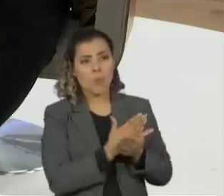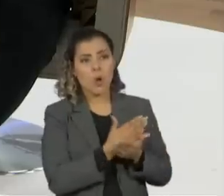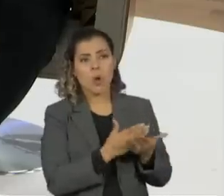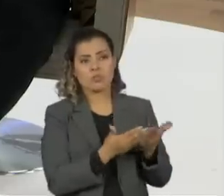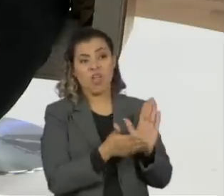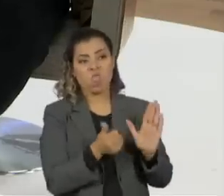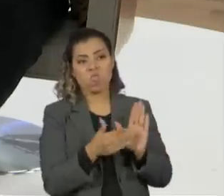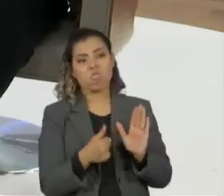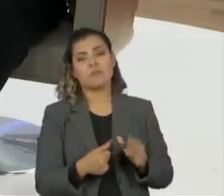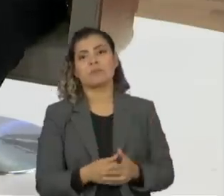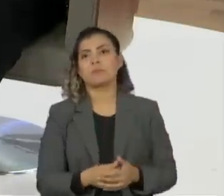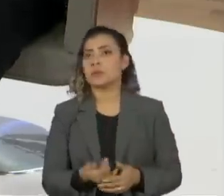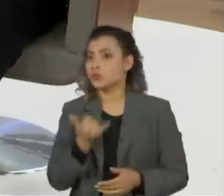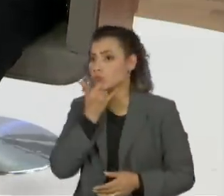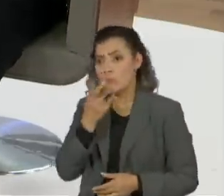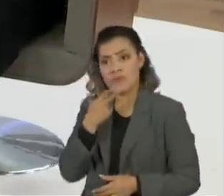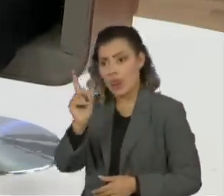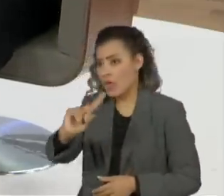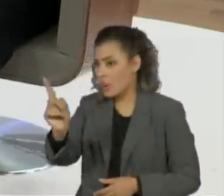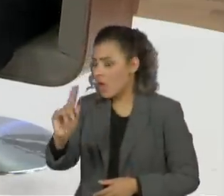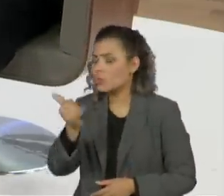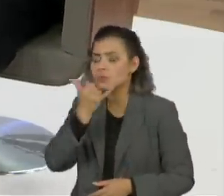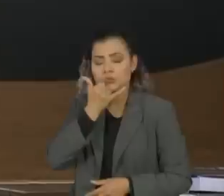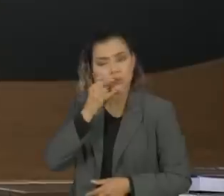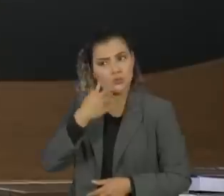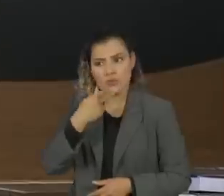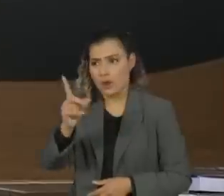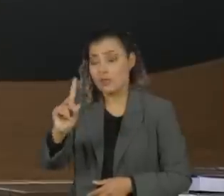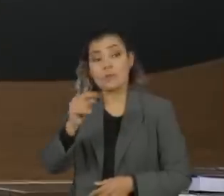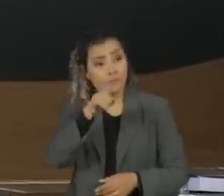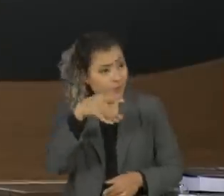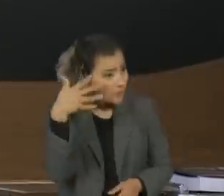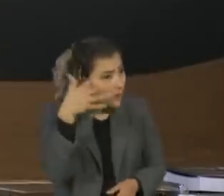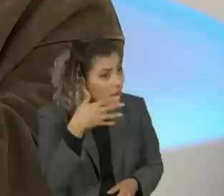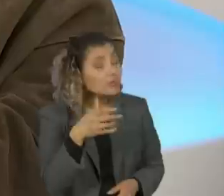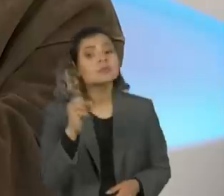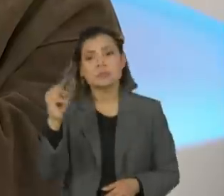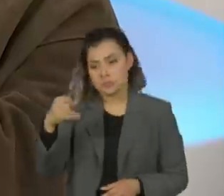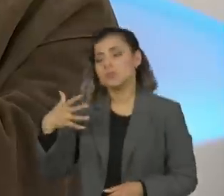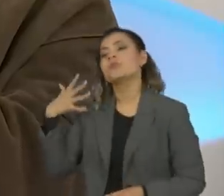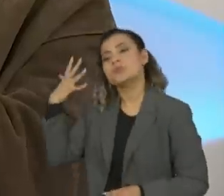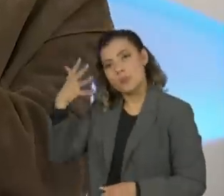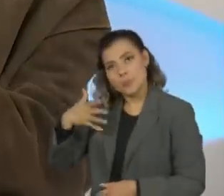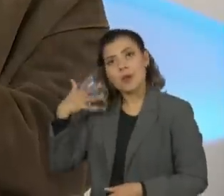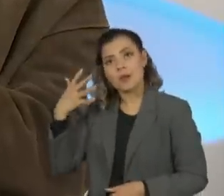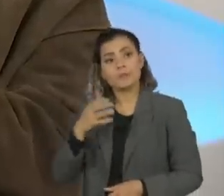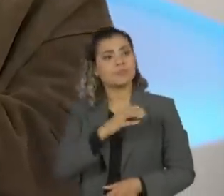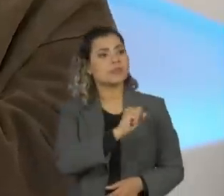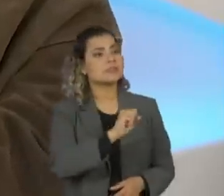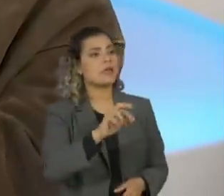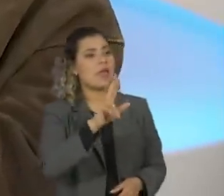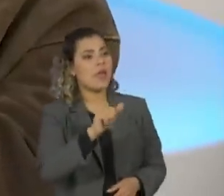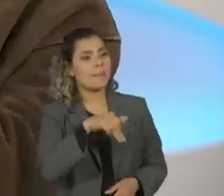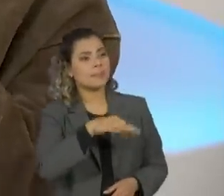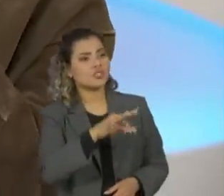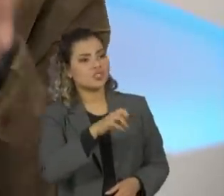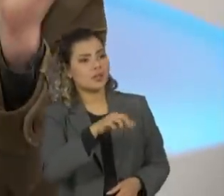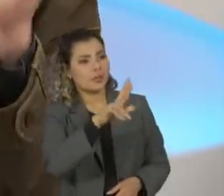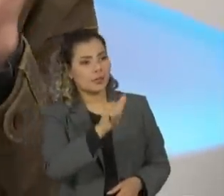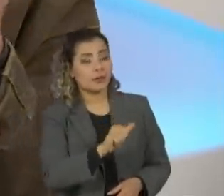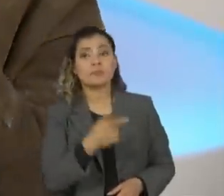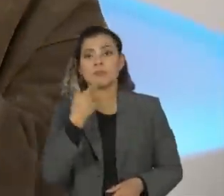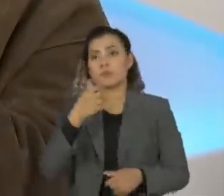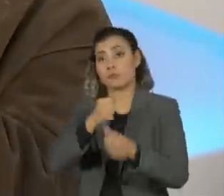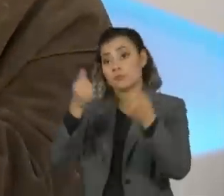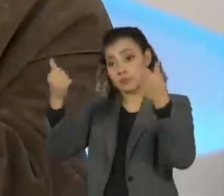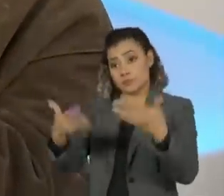Não? Não. As pessoas acham isso, mas não é isso. Porque foi numa palestra, né? Eu fiz uma palestra que eu estava falando exatamente do seguinte, para deixar bem